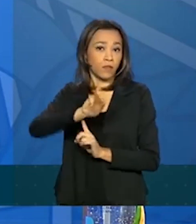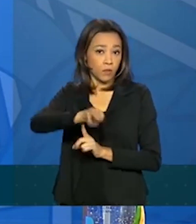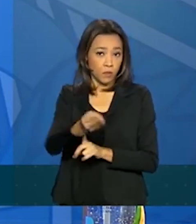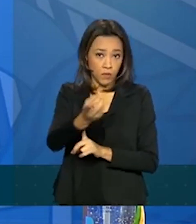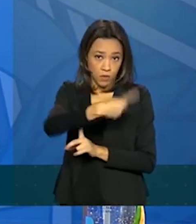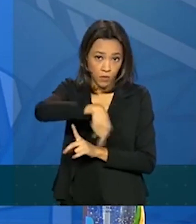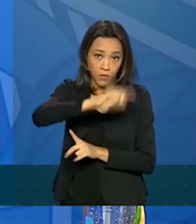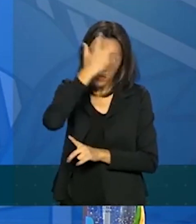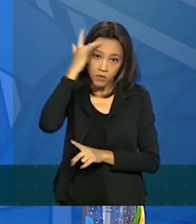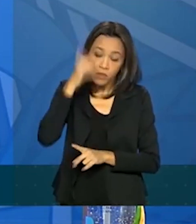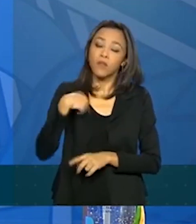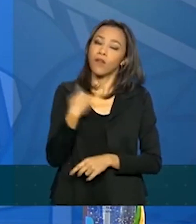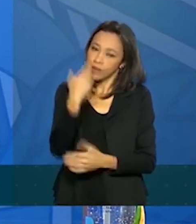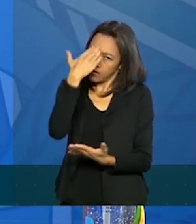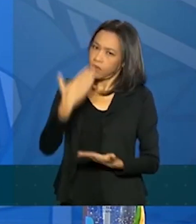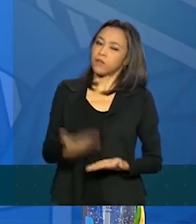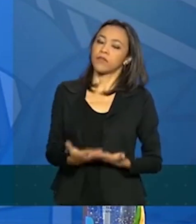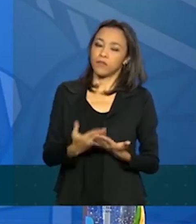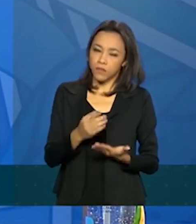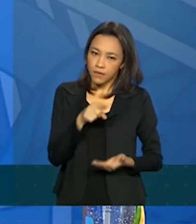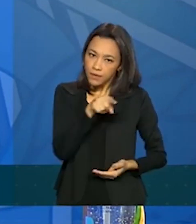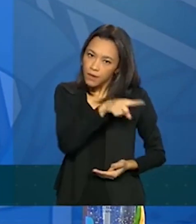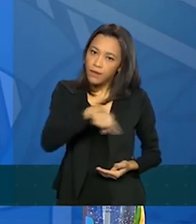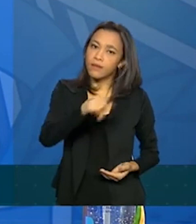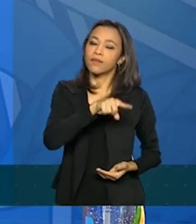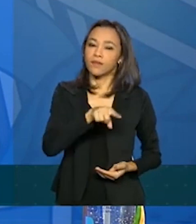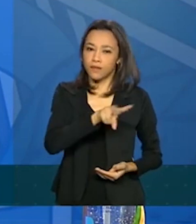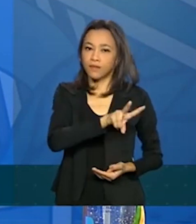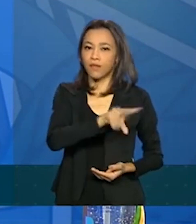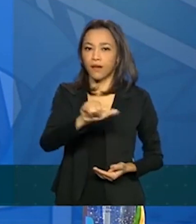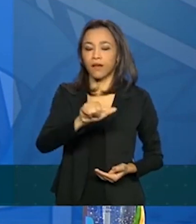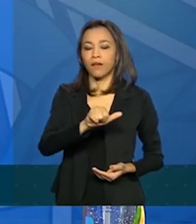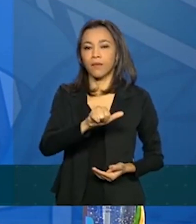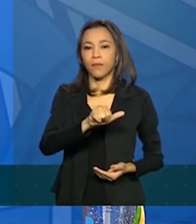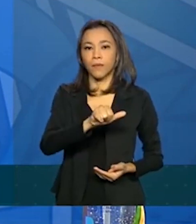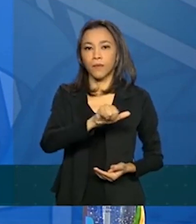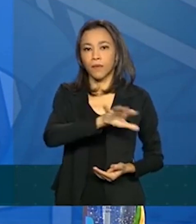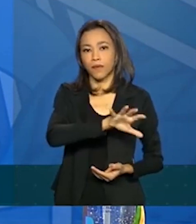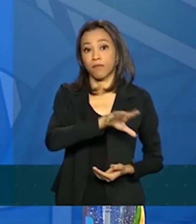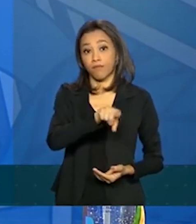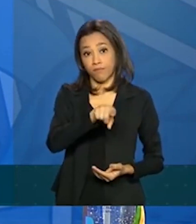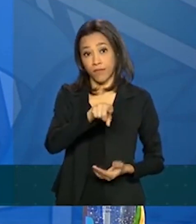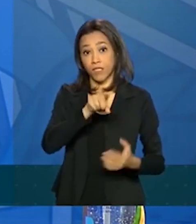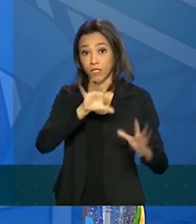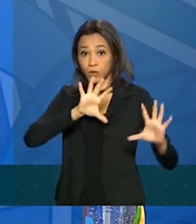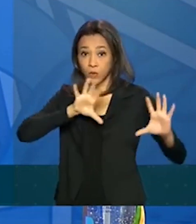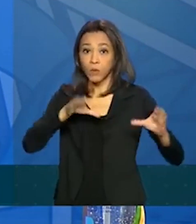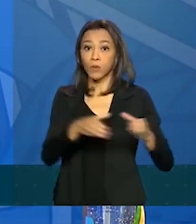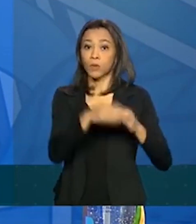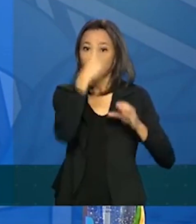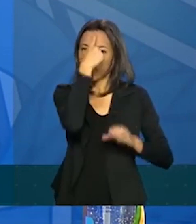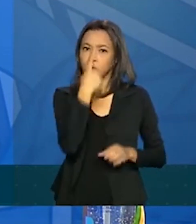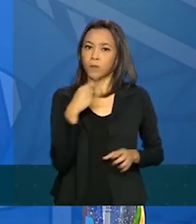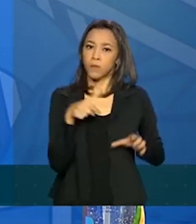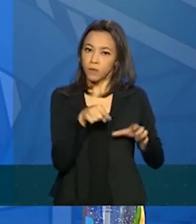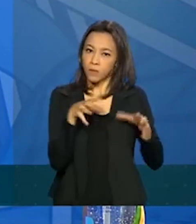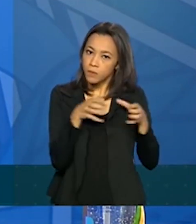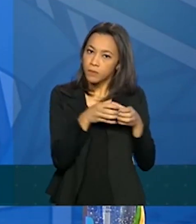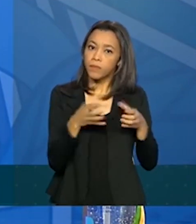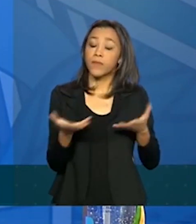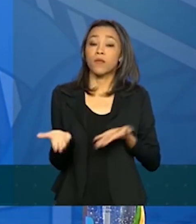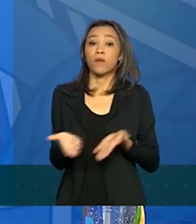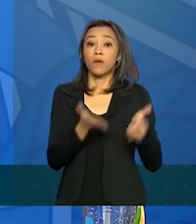nós acreditamos que deverão estar nesta categoria. Então, o